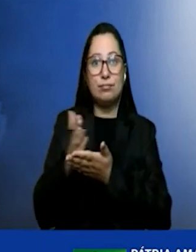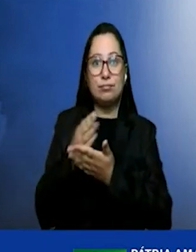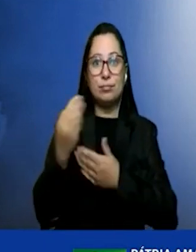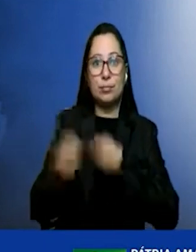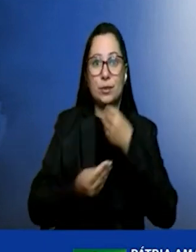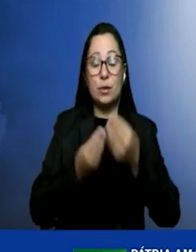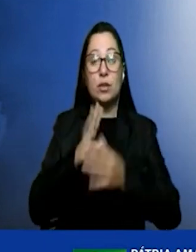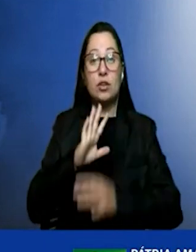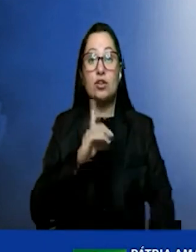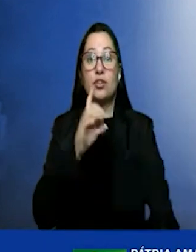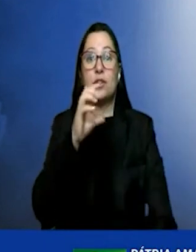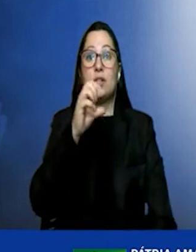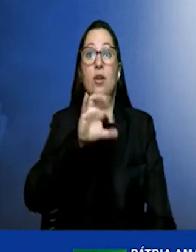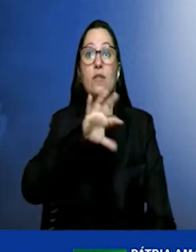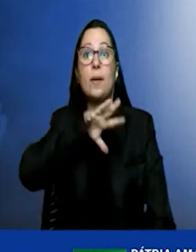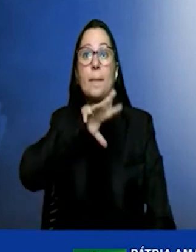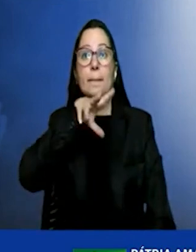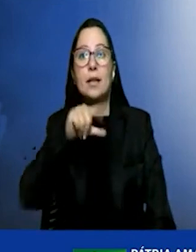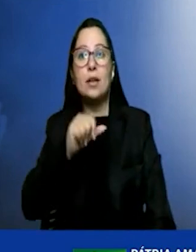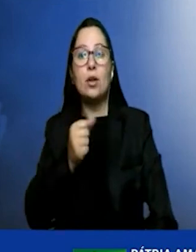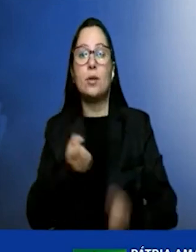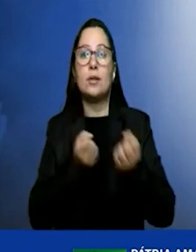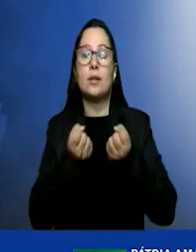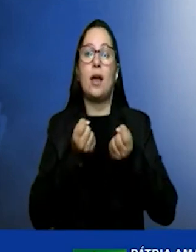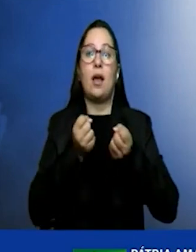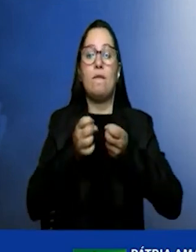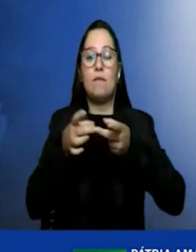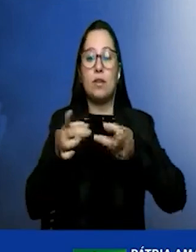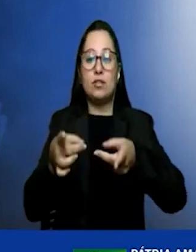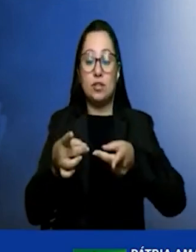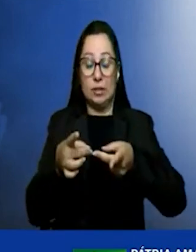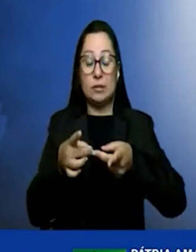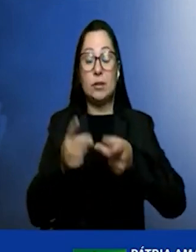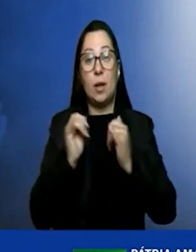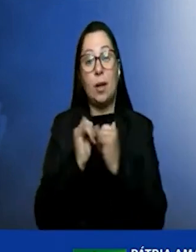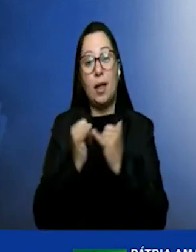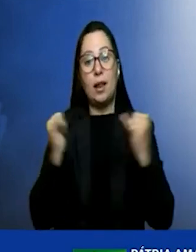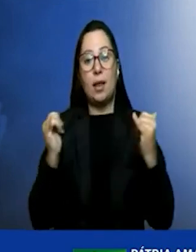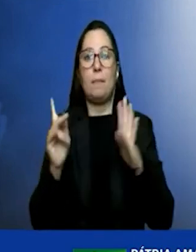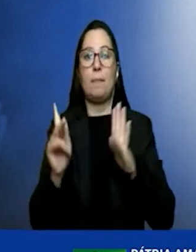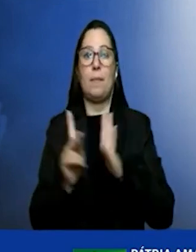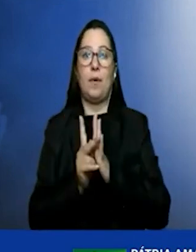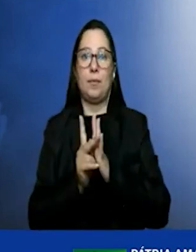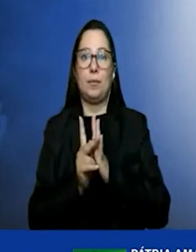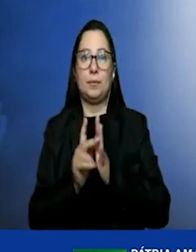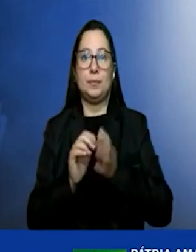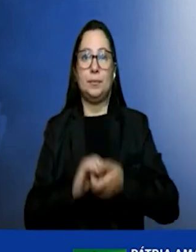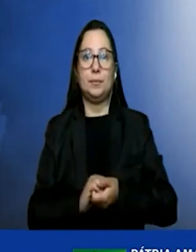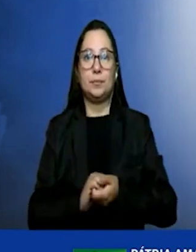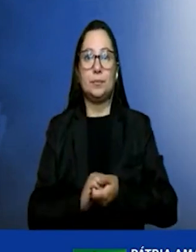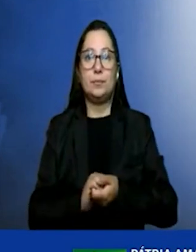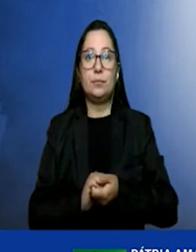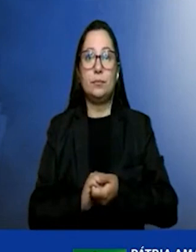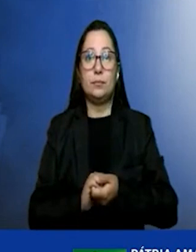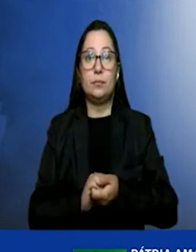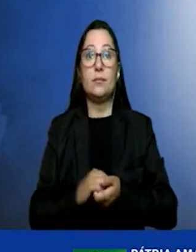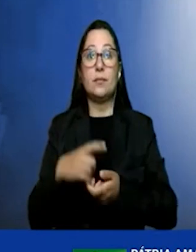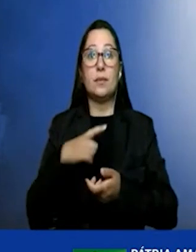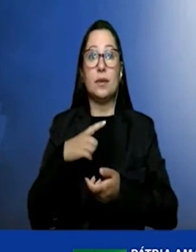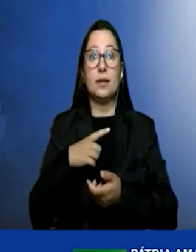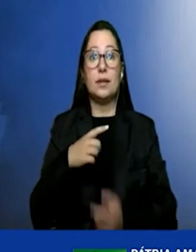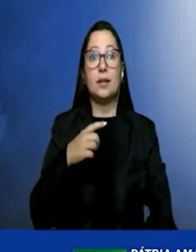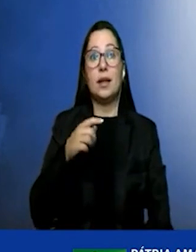de carros, de veículos eletrificados. E uma parte deles, efetivamente, é o Mirai, que é o veículo movido à célula de combustível.